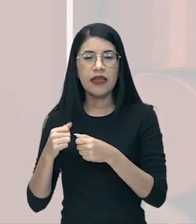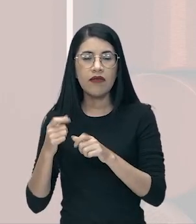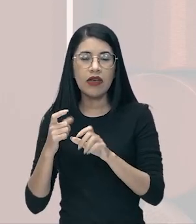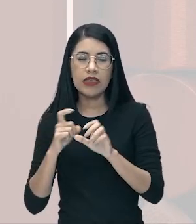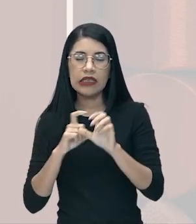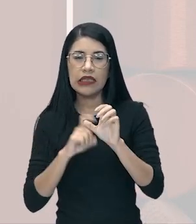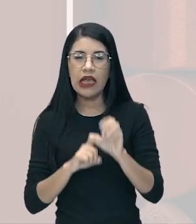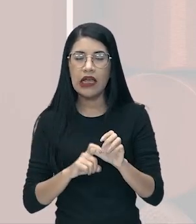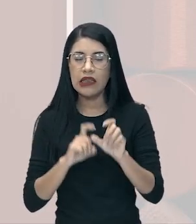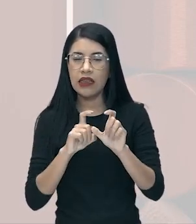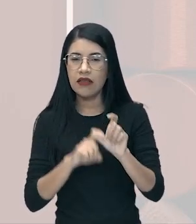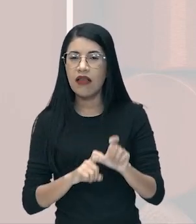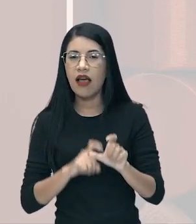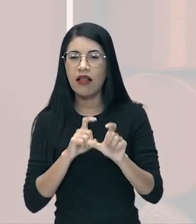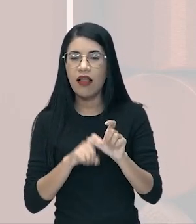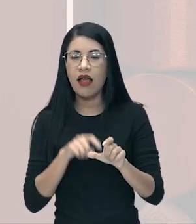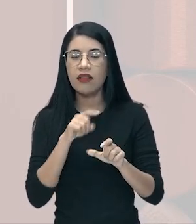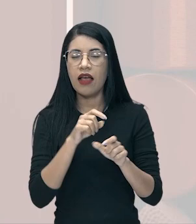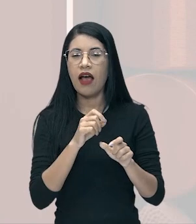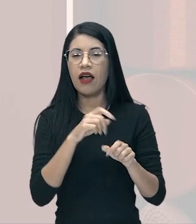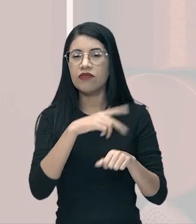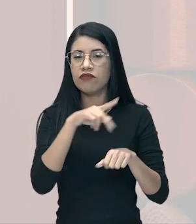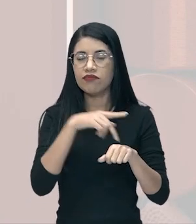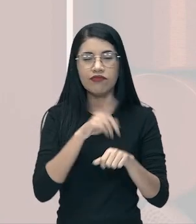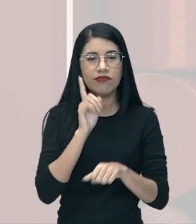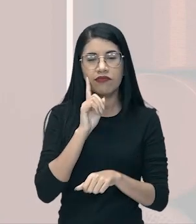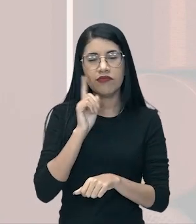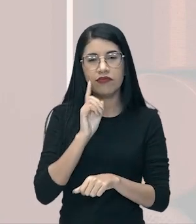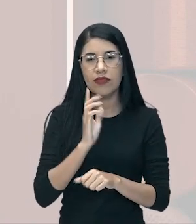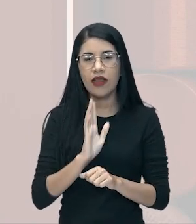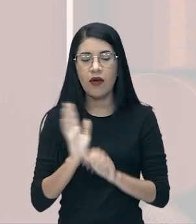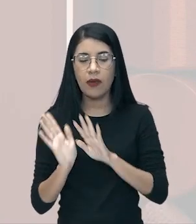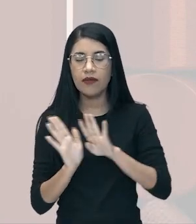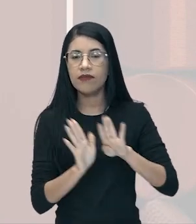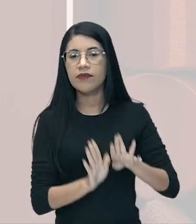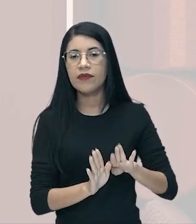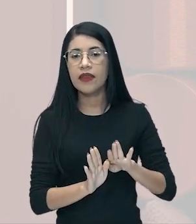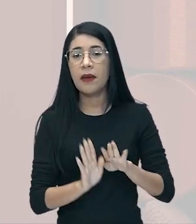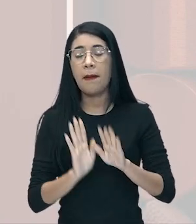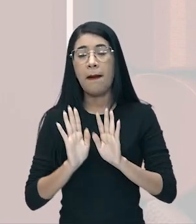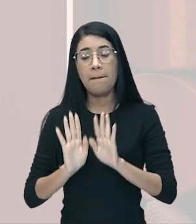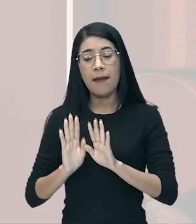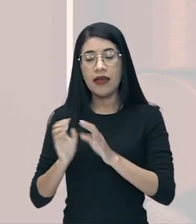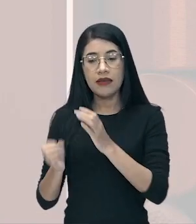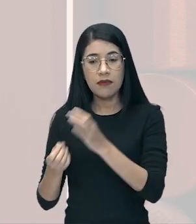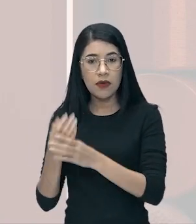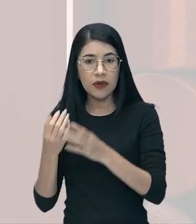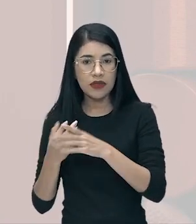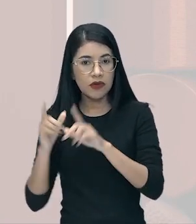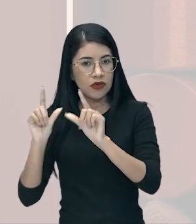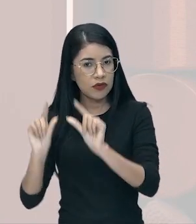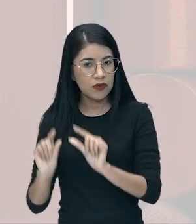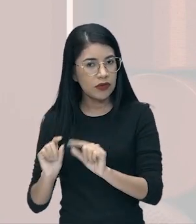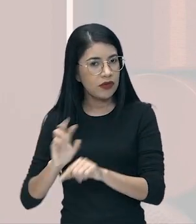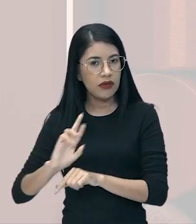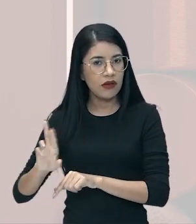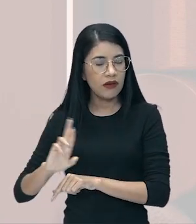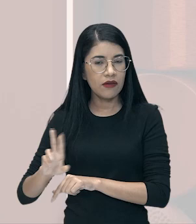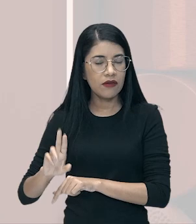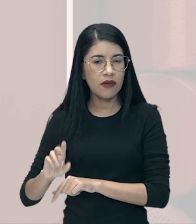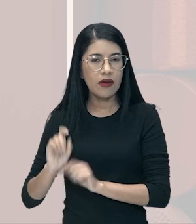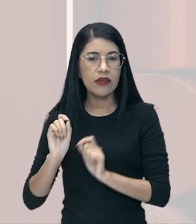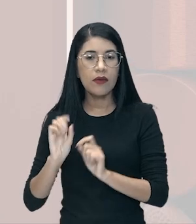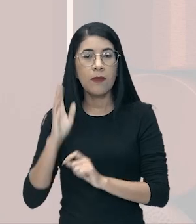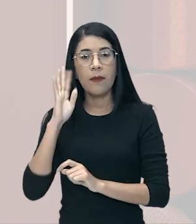produtos estadunidenses. Mas a produção, galera, ela não diminui. Então, vocês devem